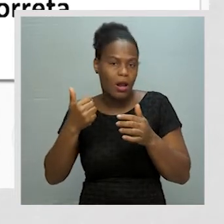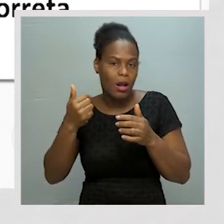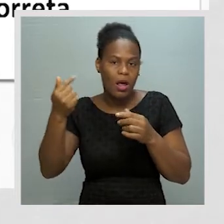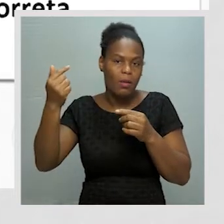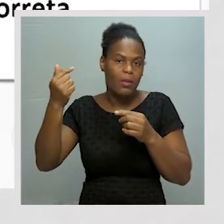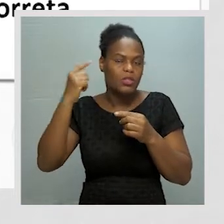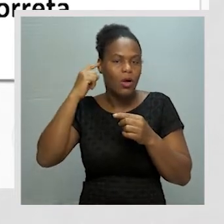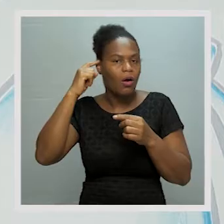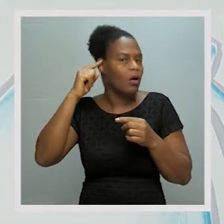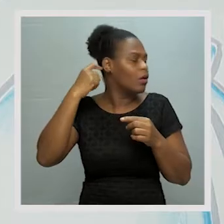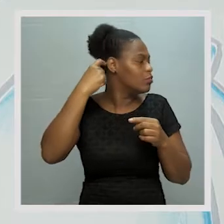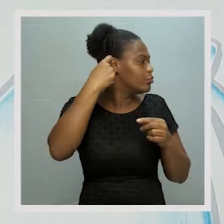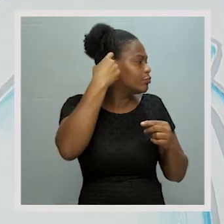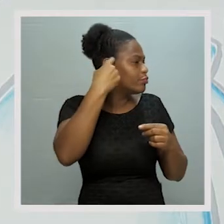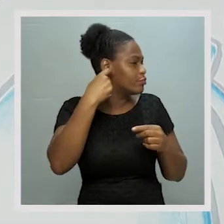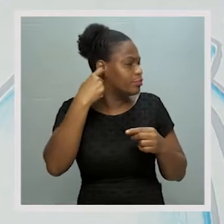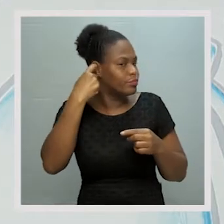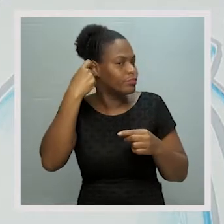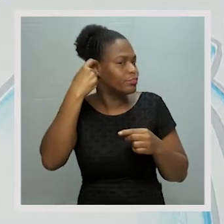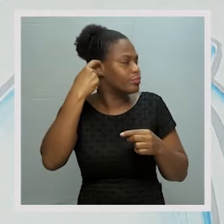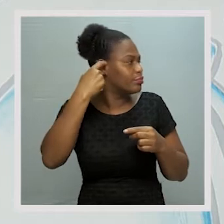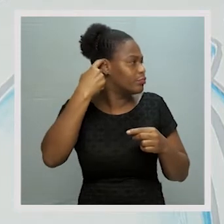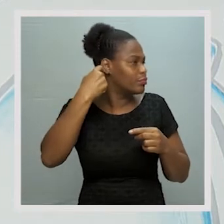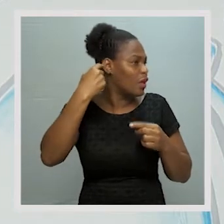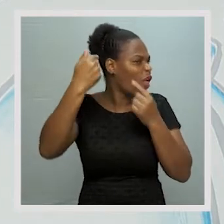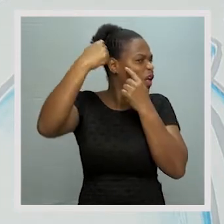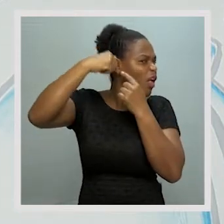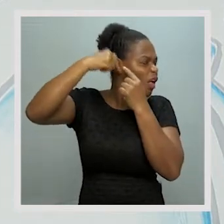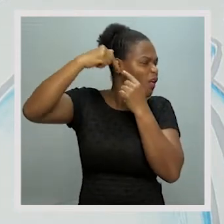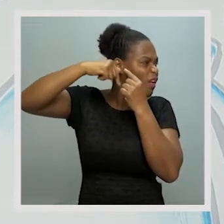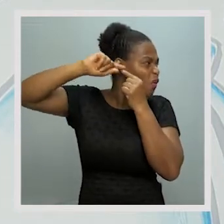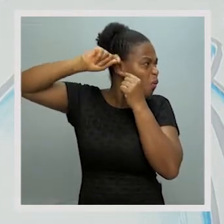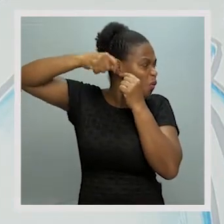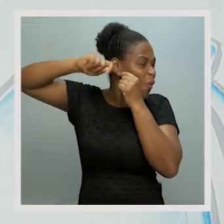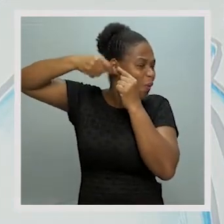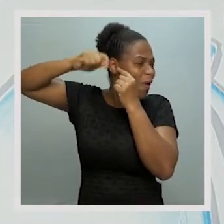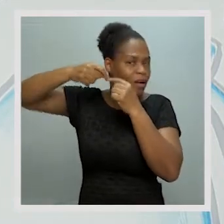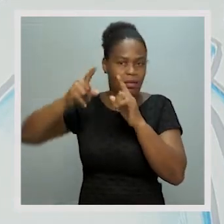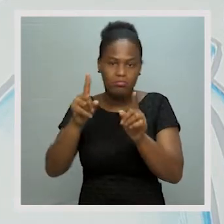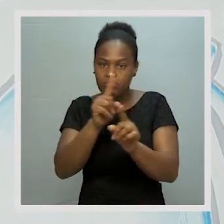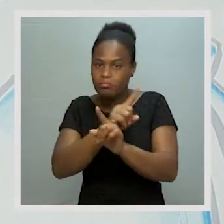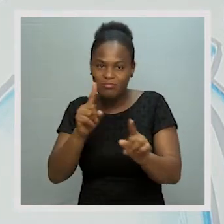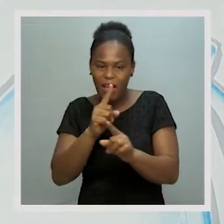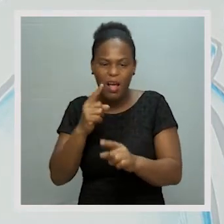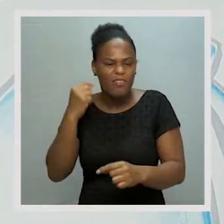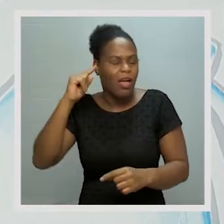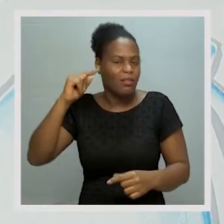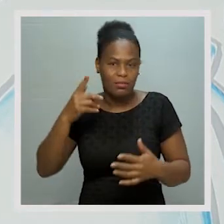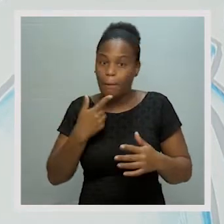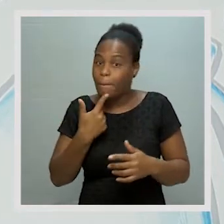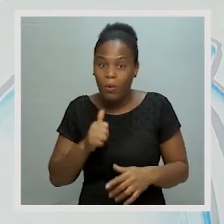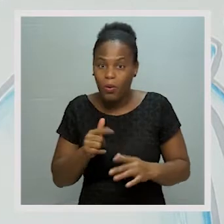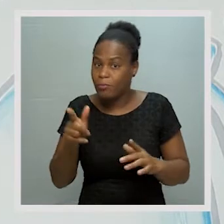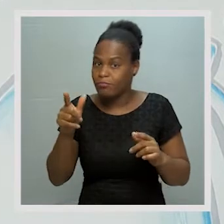limpar bem. Somente a parte externa. Não é preciso introduzir lá dentro, fazer isto. Este movimento. Às vezes, coça,